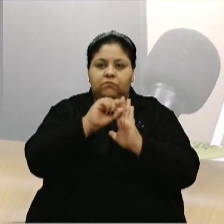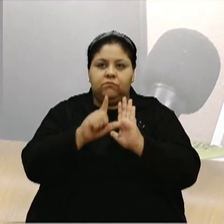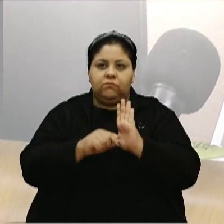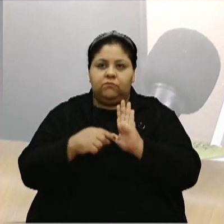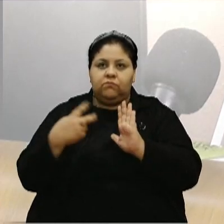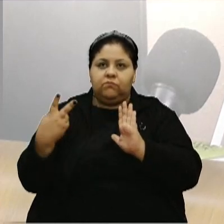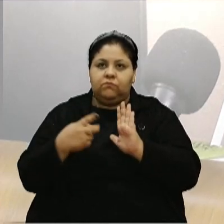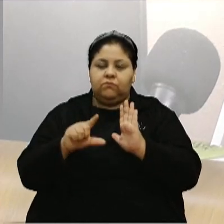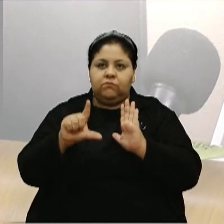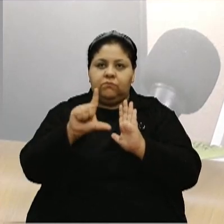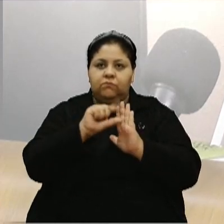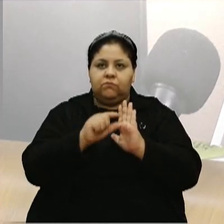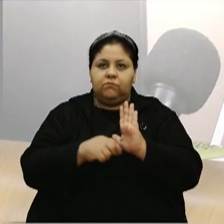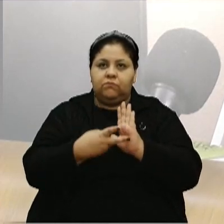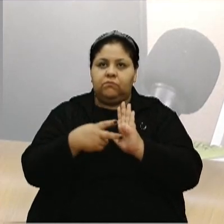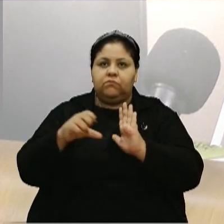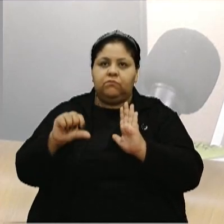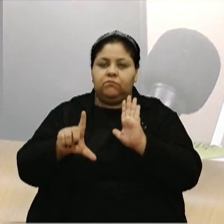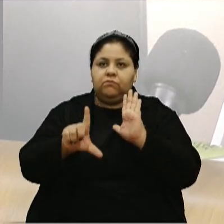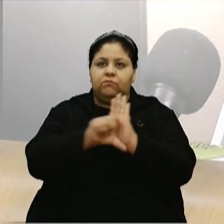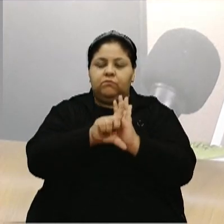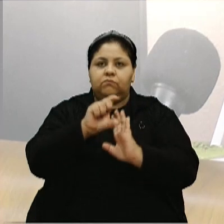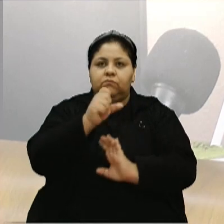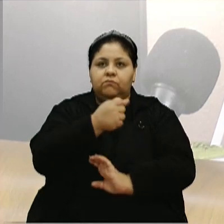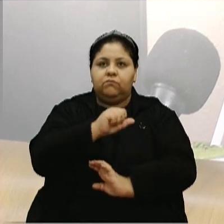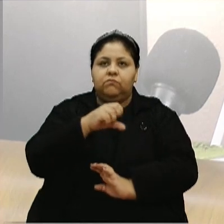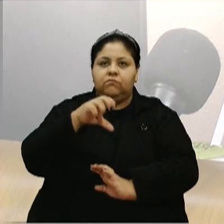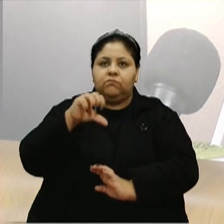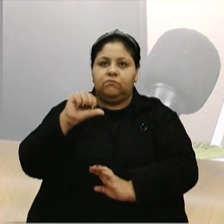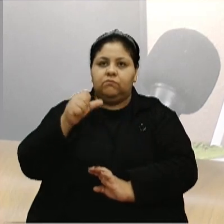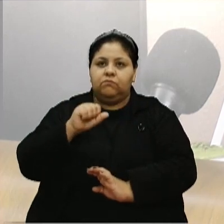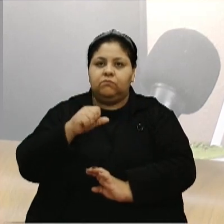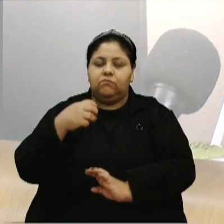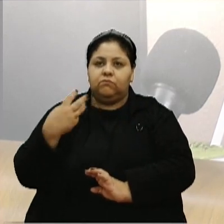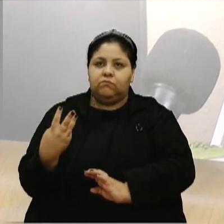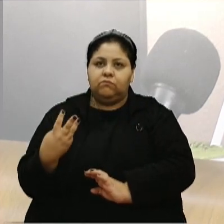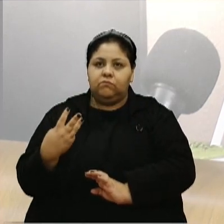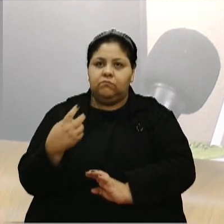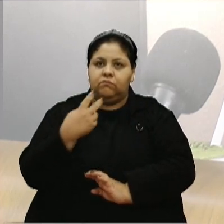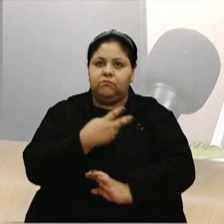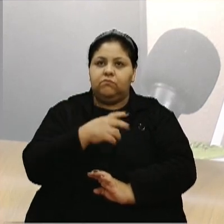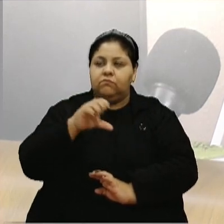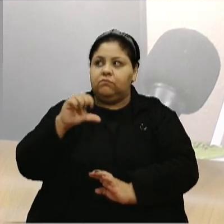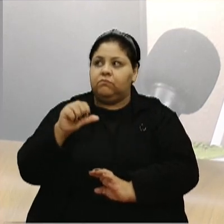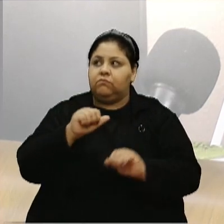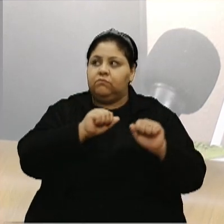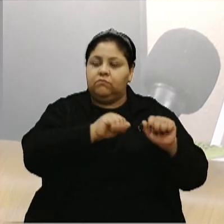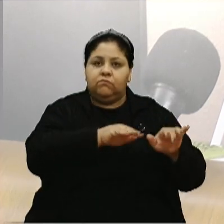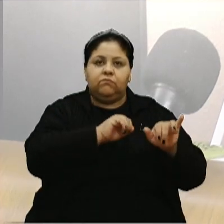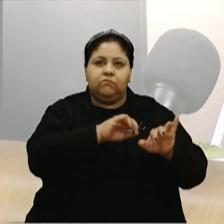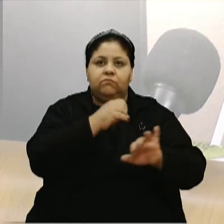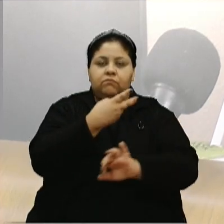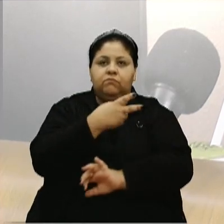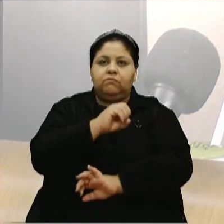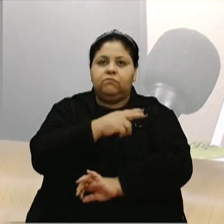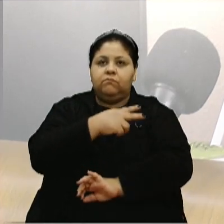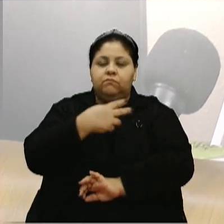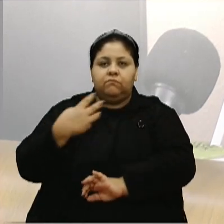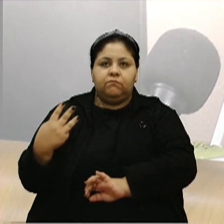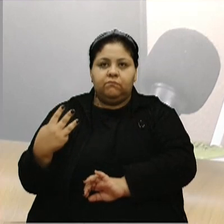do artigo 29, da lei nº 8.983, de 29 de setembro de 2023,